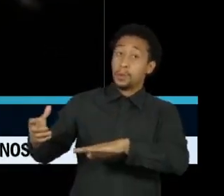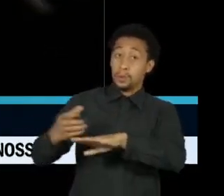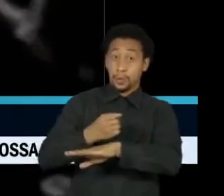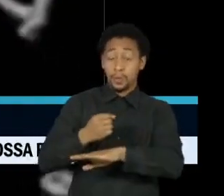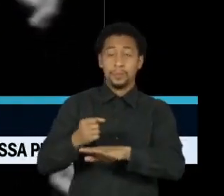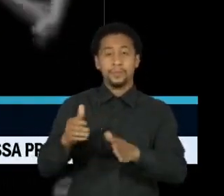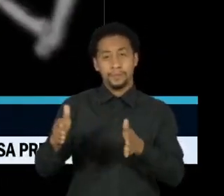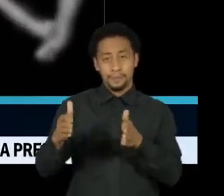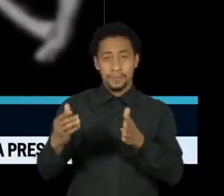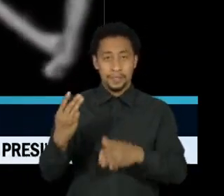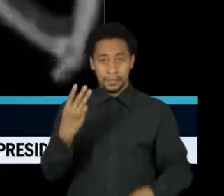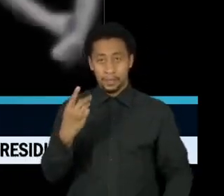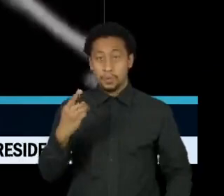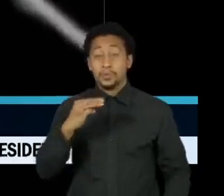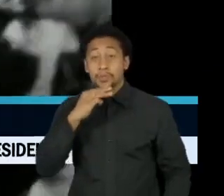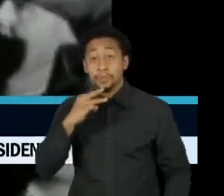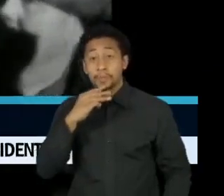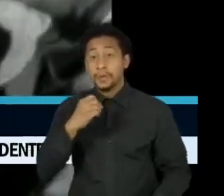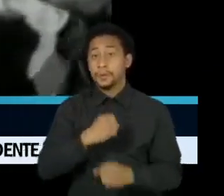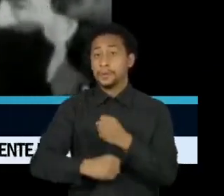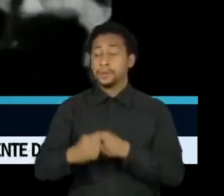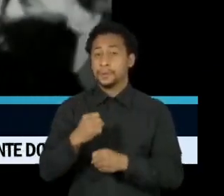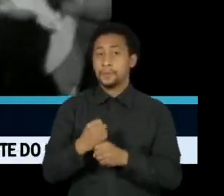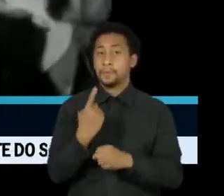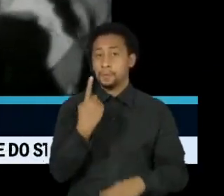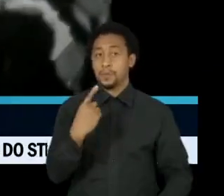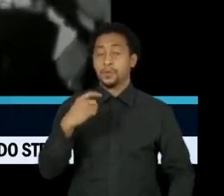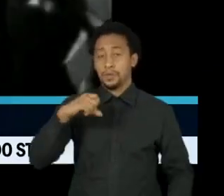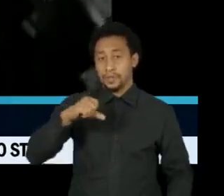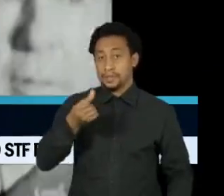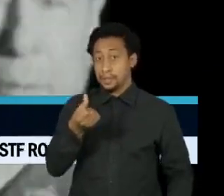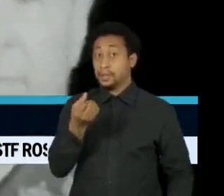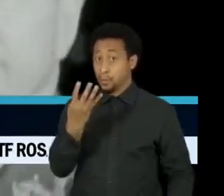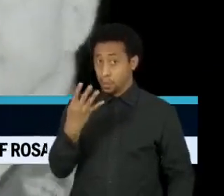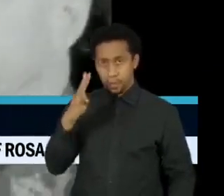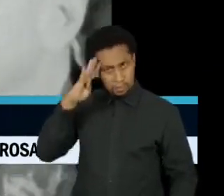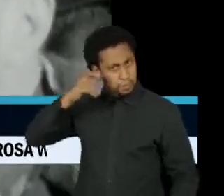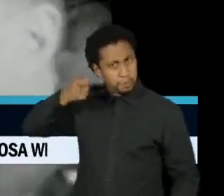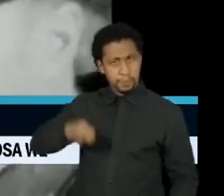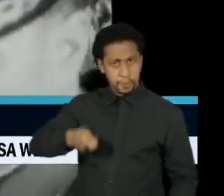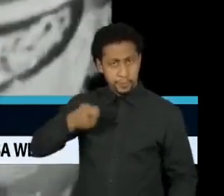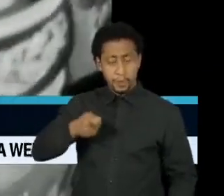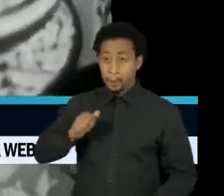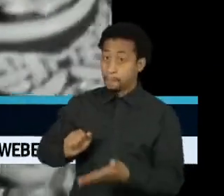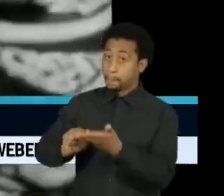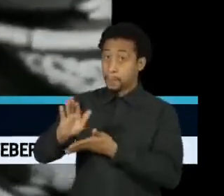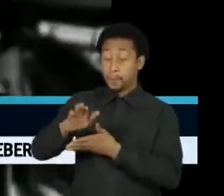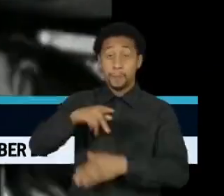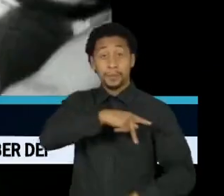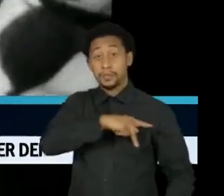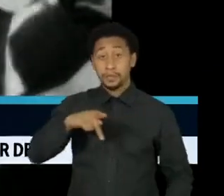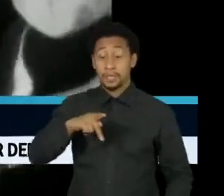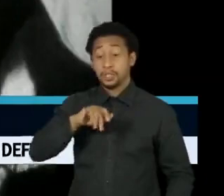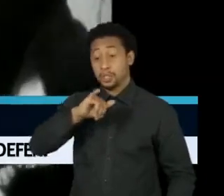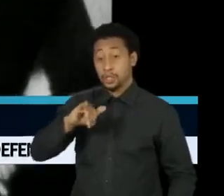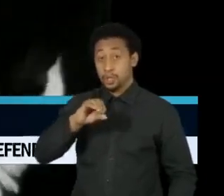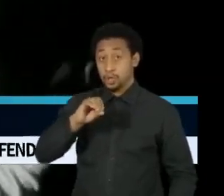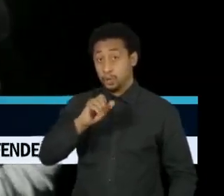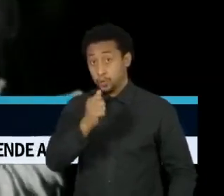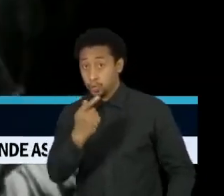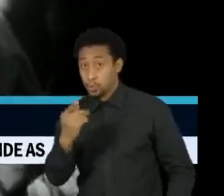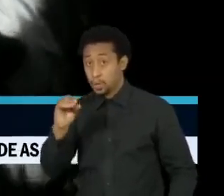março de 1964, que tirou do poder o presidente João Goulart, eleito pelo voto. E um